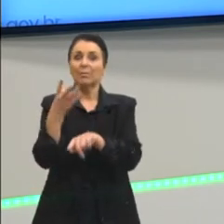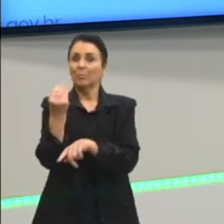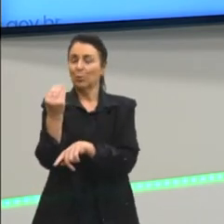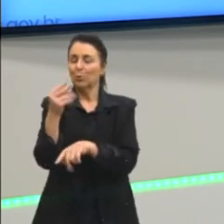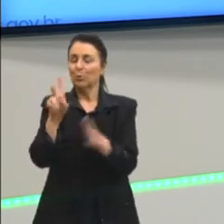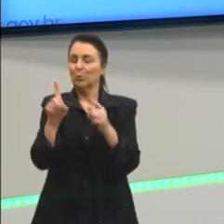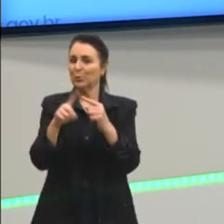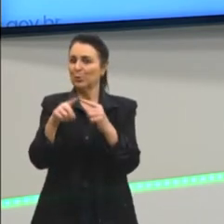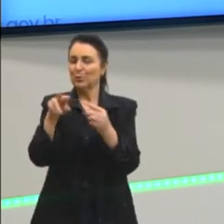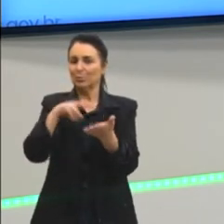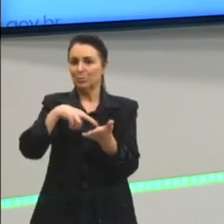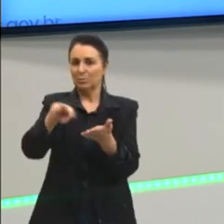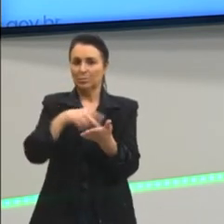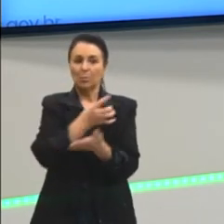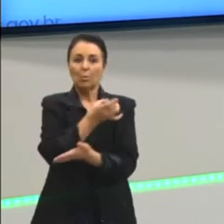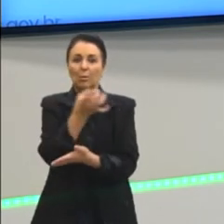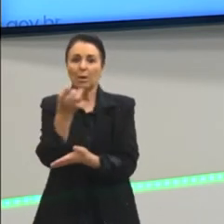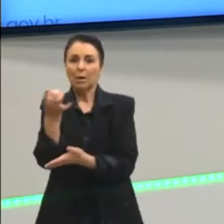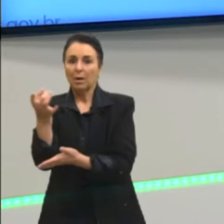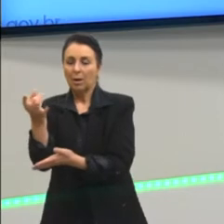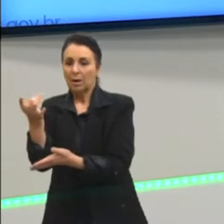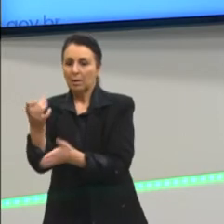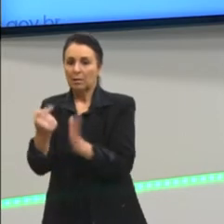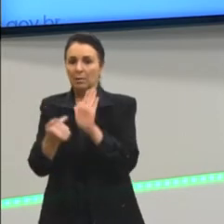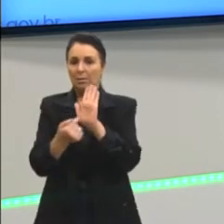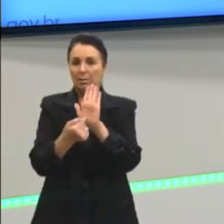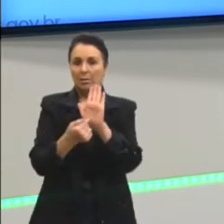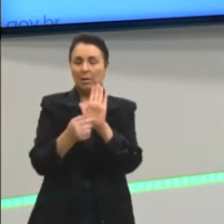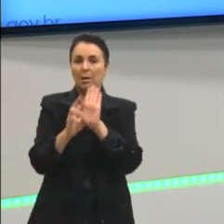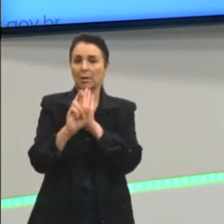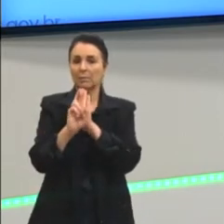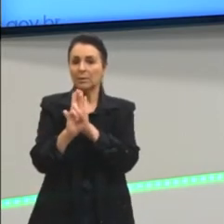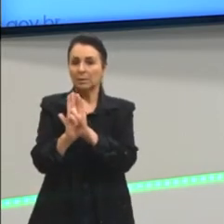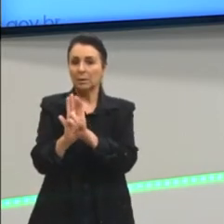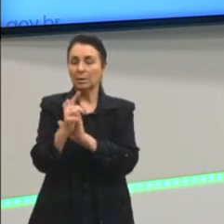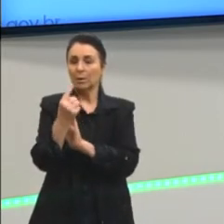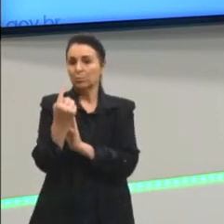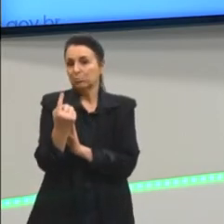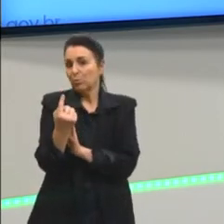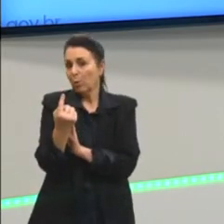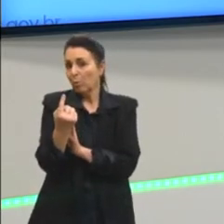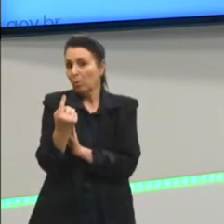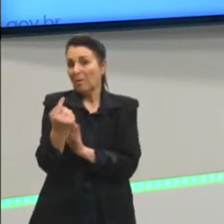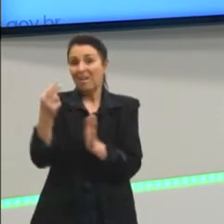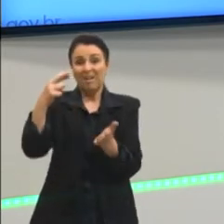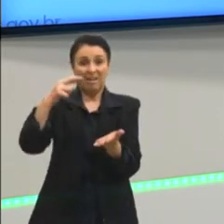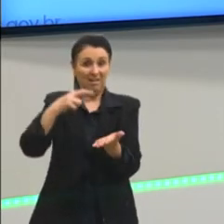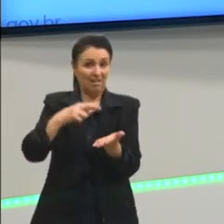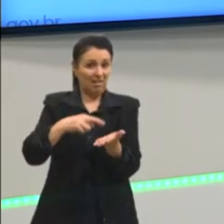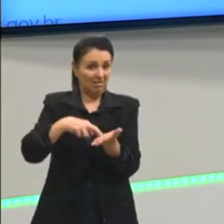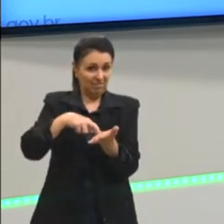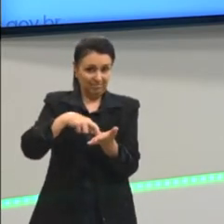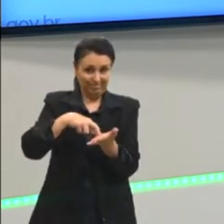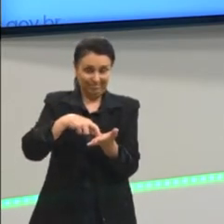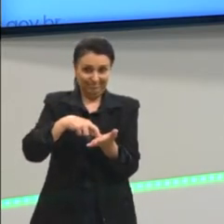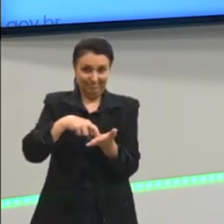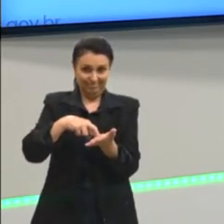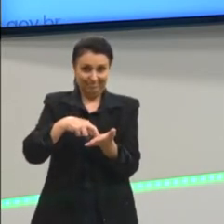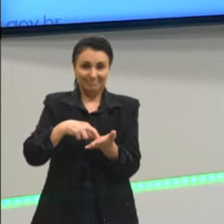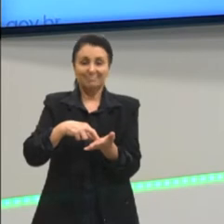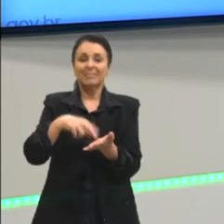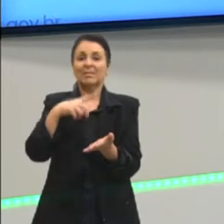Cada uma dessas manifestações representa uma determinada realidade. A gente tem aí